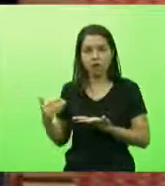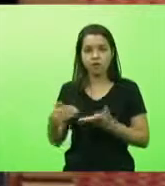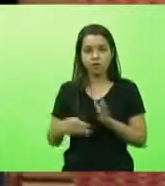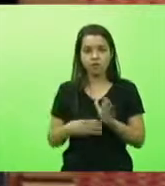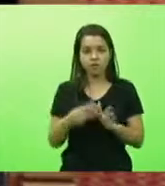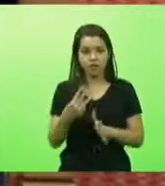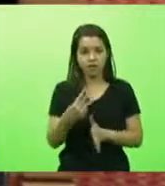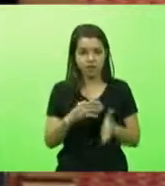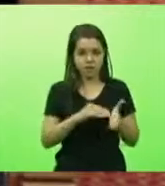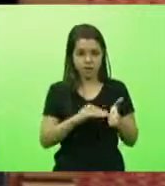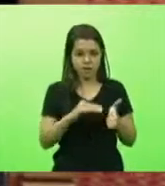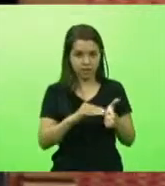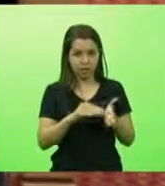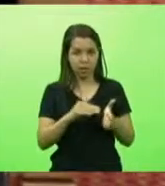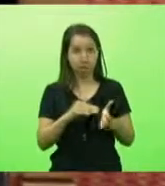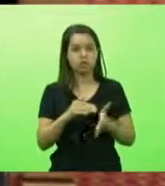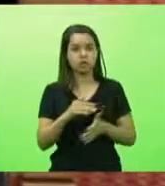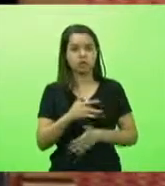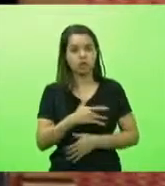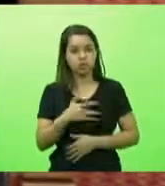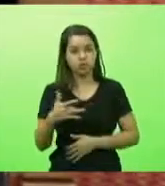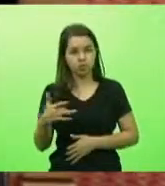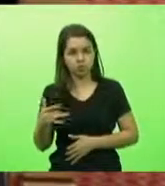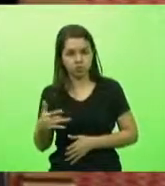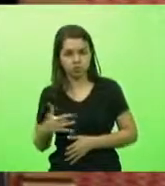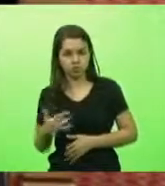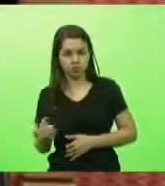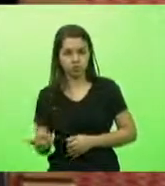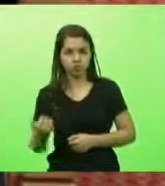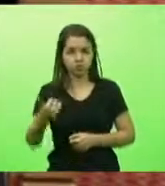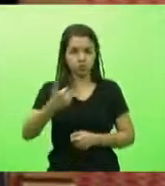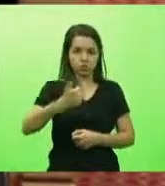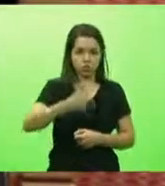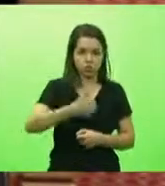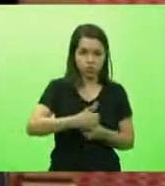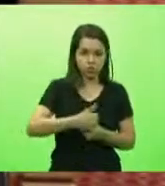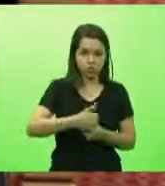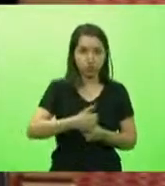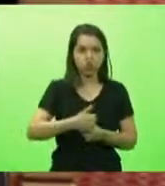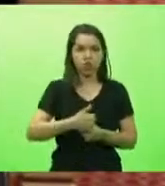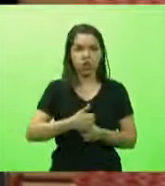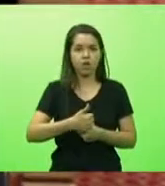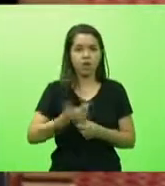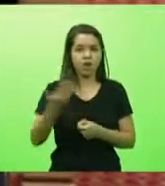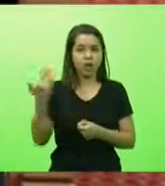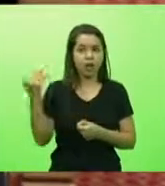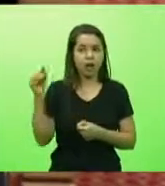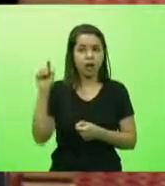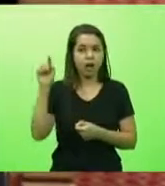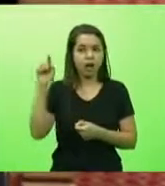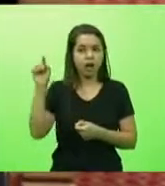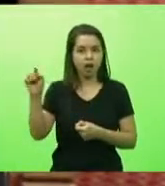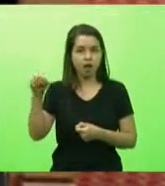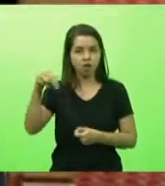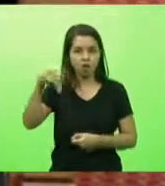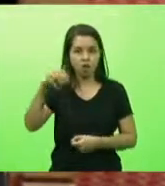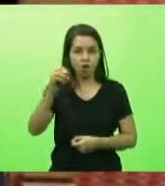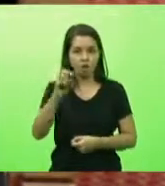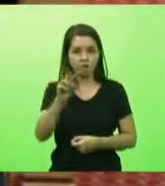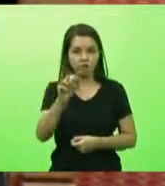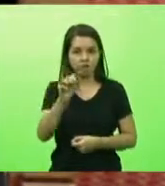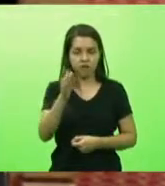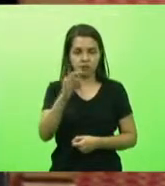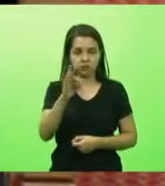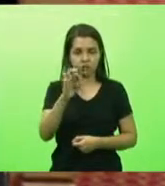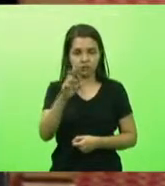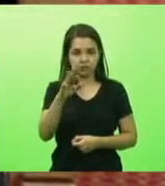assumiram, os três do Estado, quando assumiram, foram lá em Nova Trento conhecer o